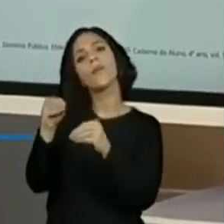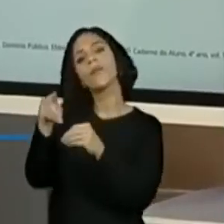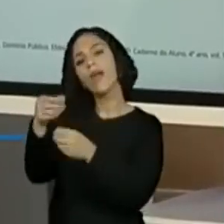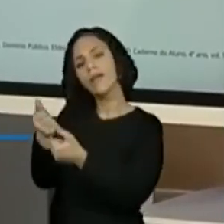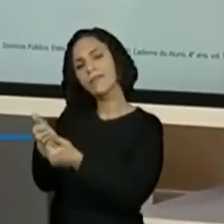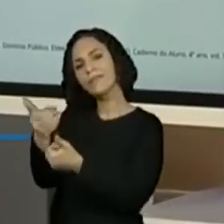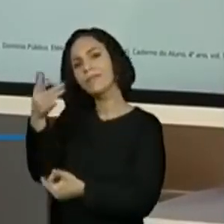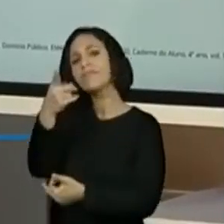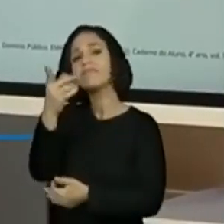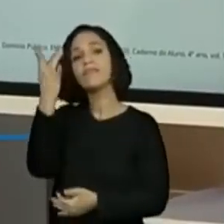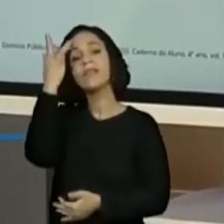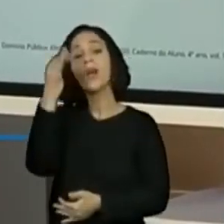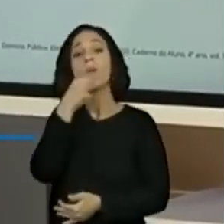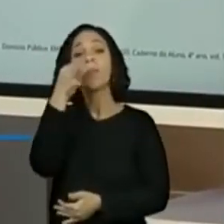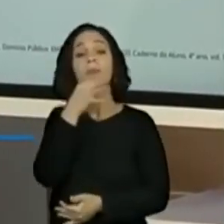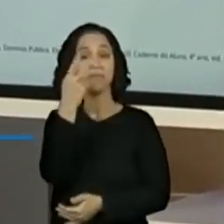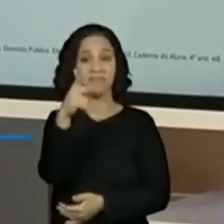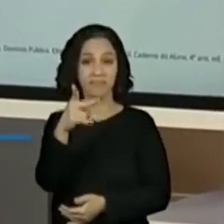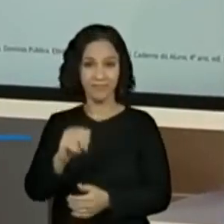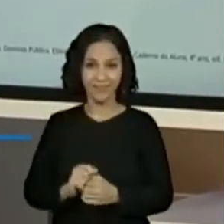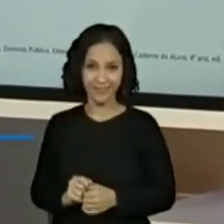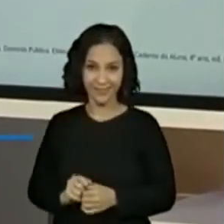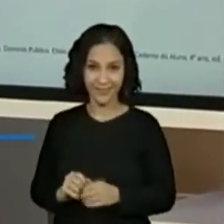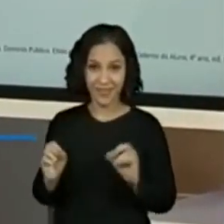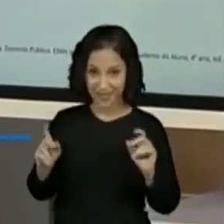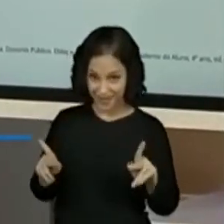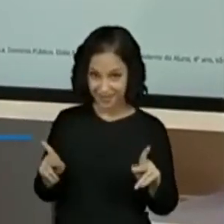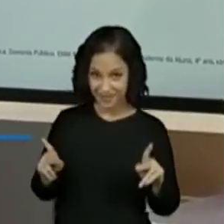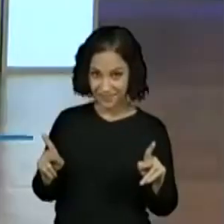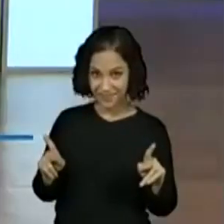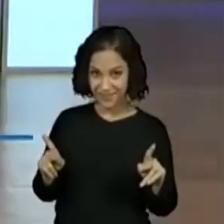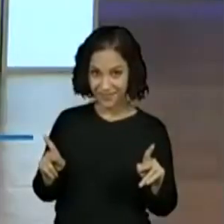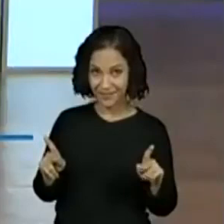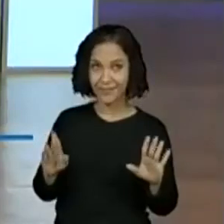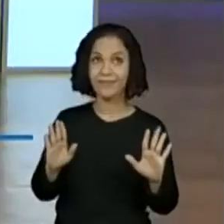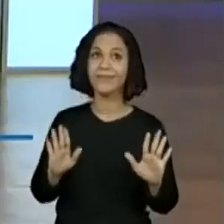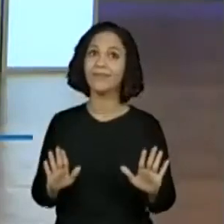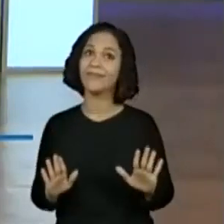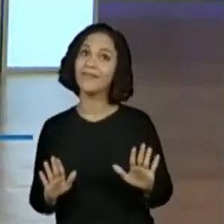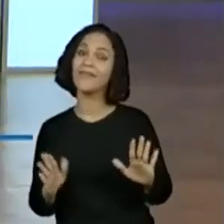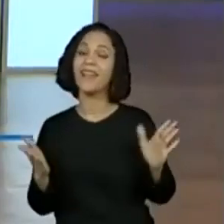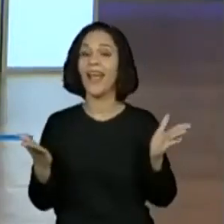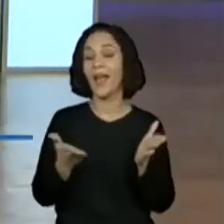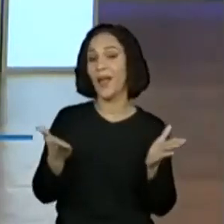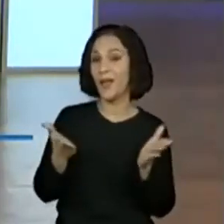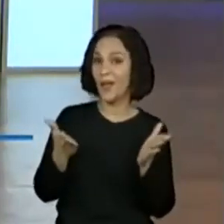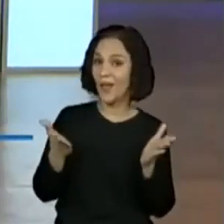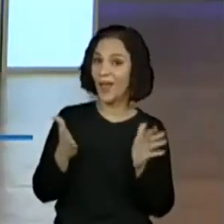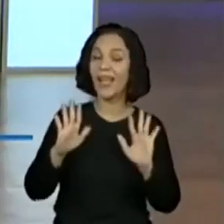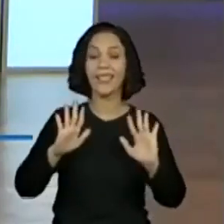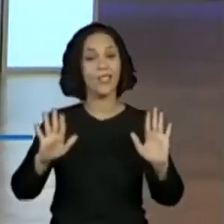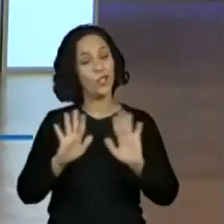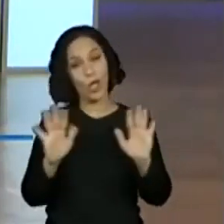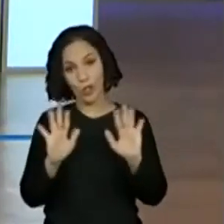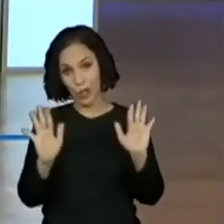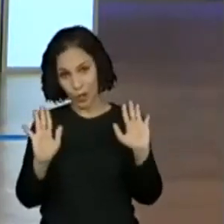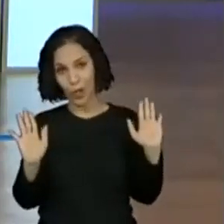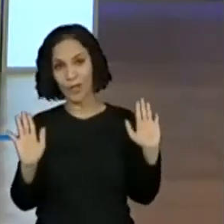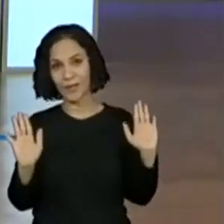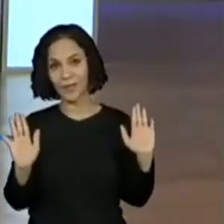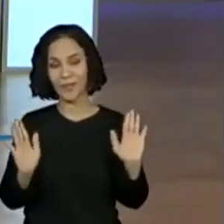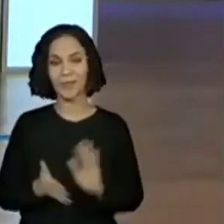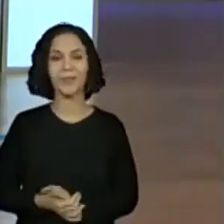vocês, ou seja, o que vocês acharam do poema. Certo? Por enquanto, é isso que nós faremos.